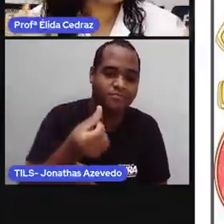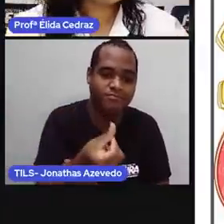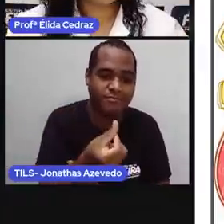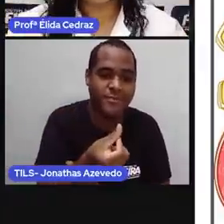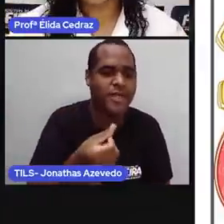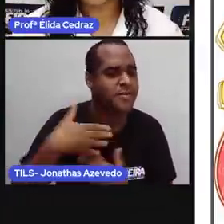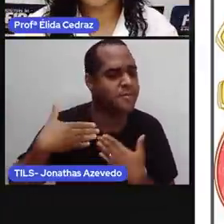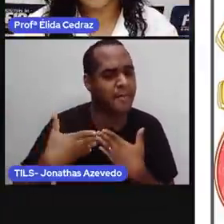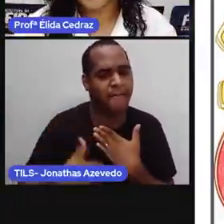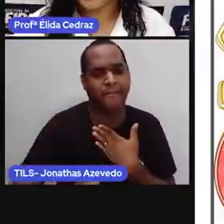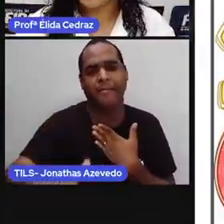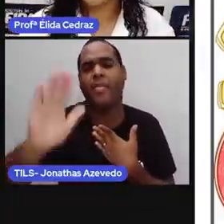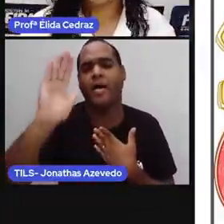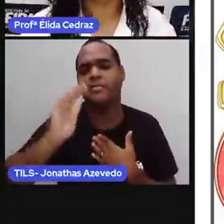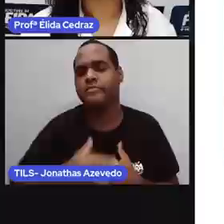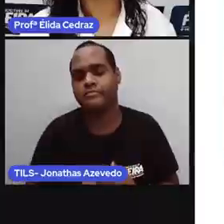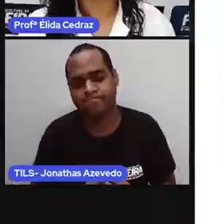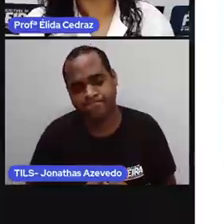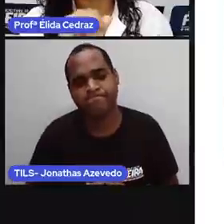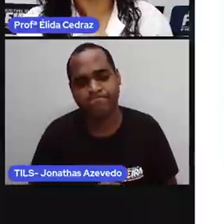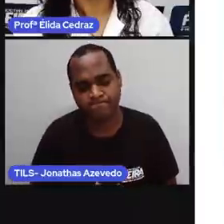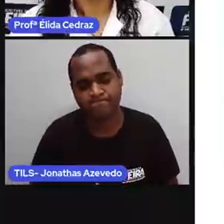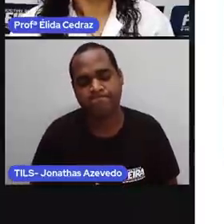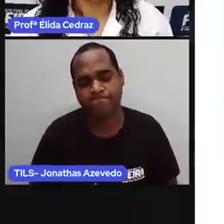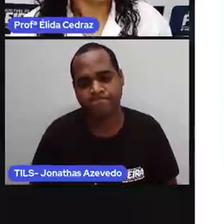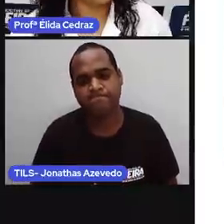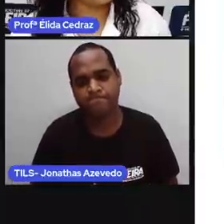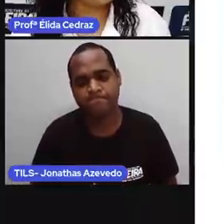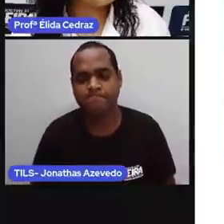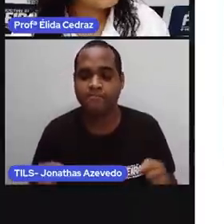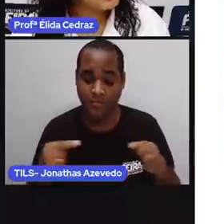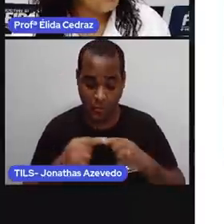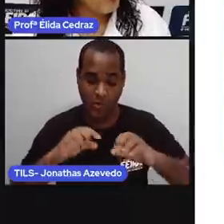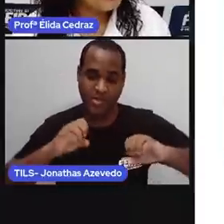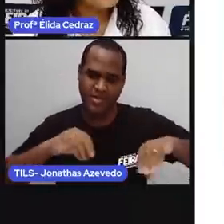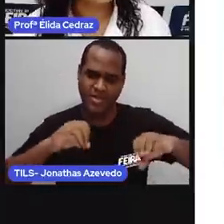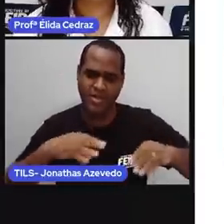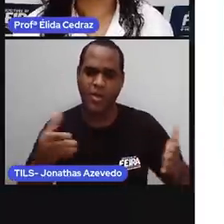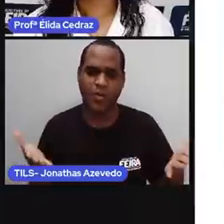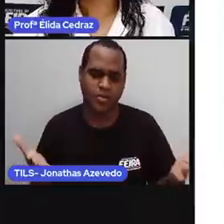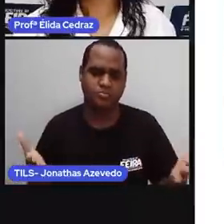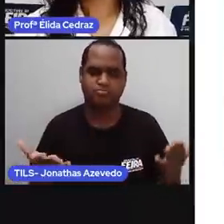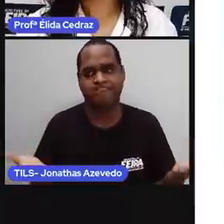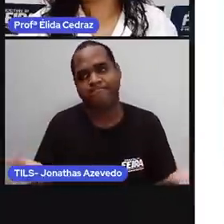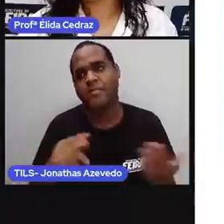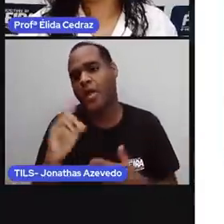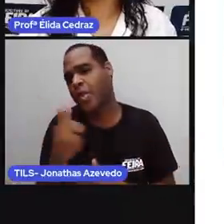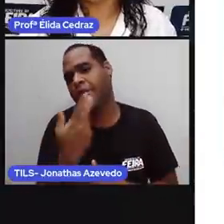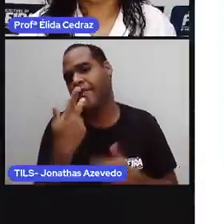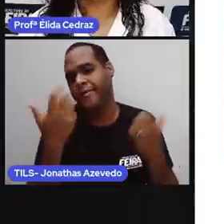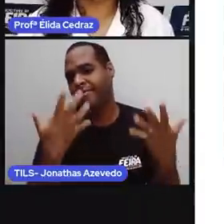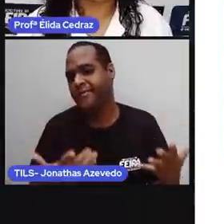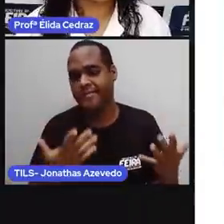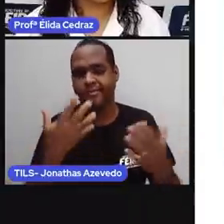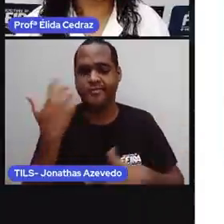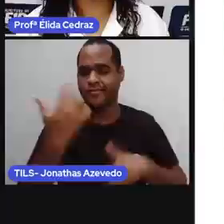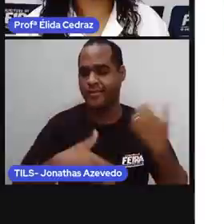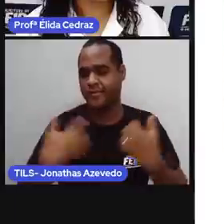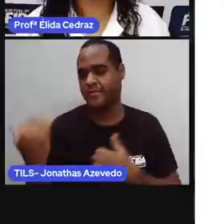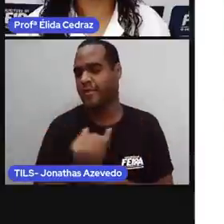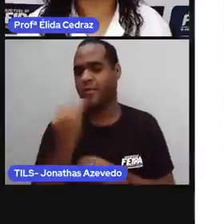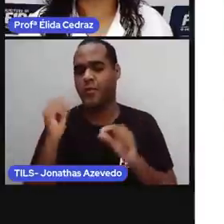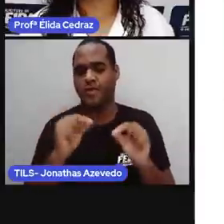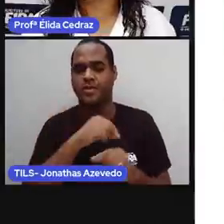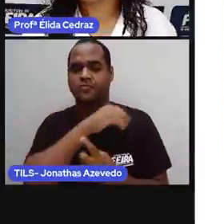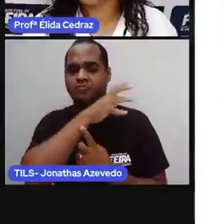e assim por diante. A aula de hoje, vamos abordar animais